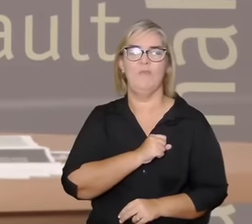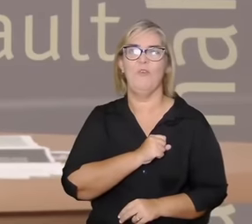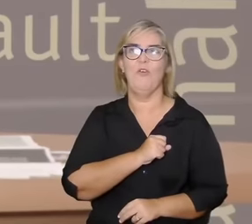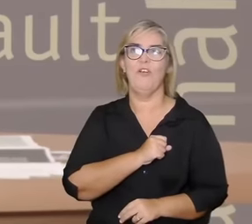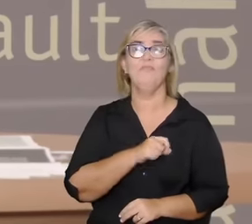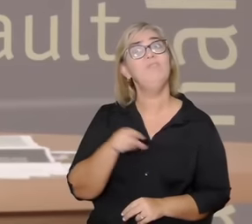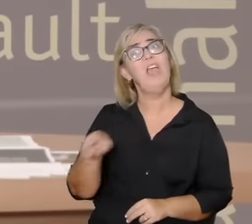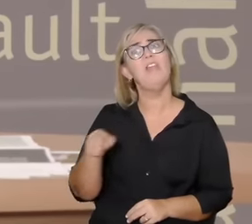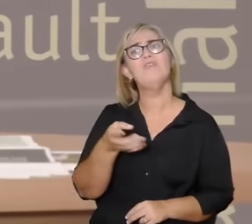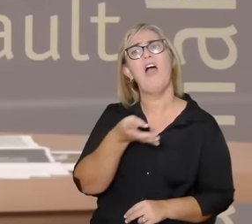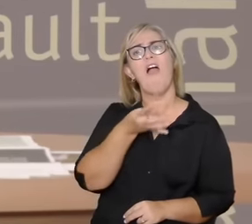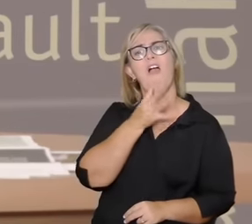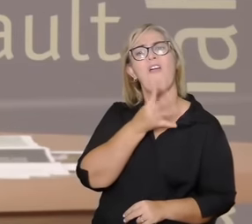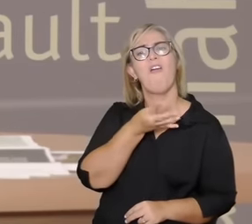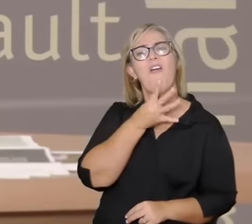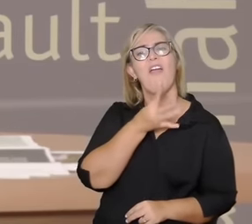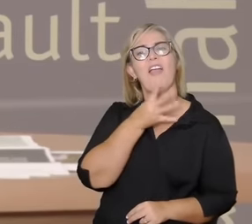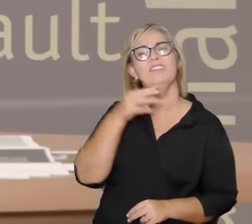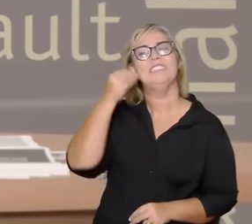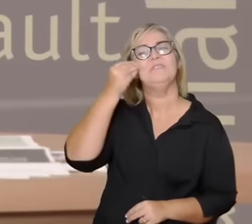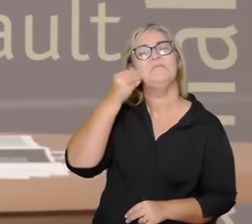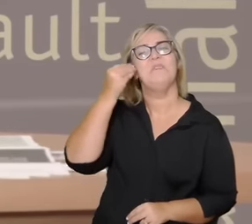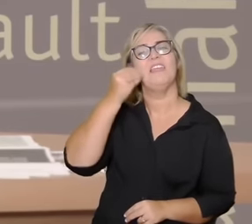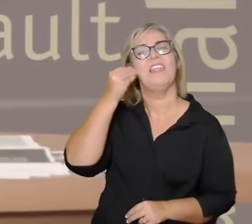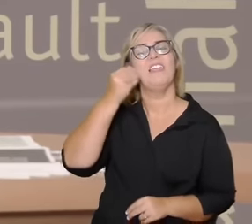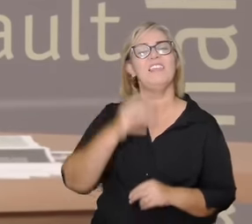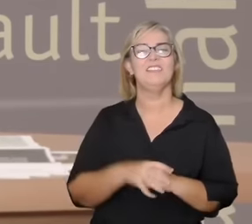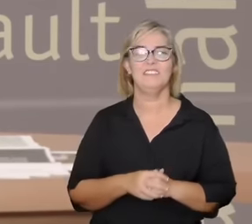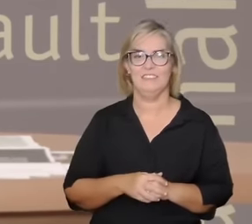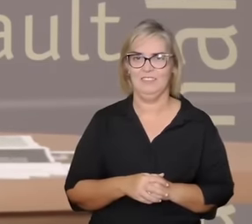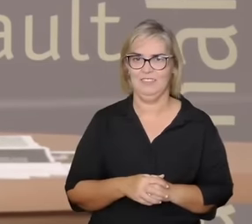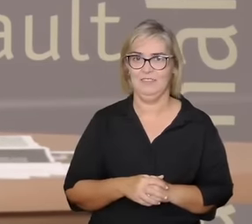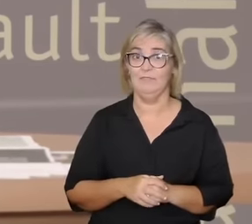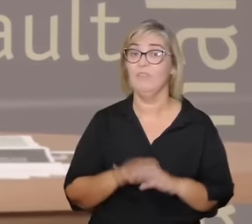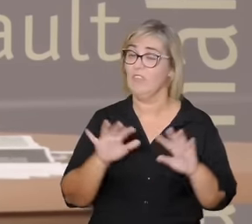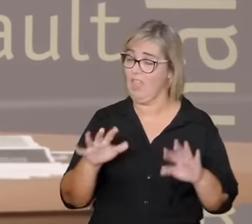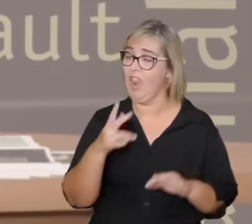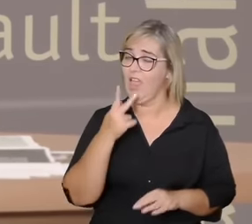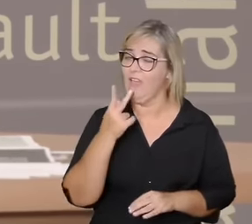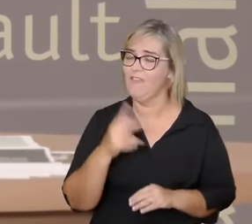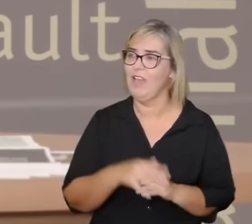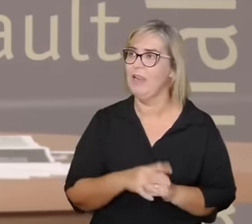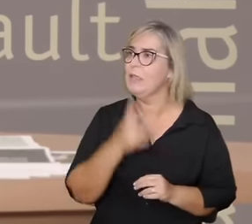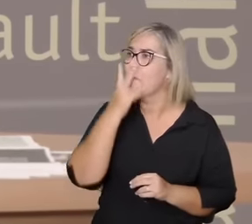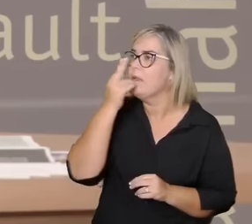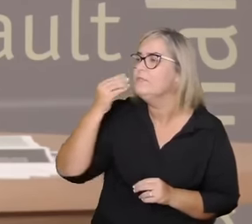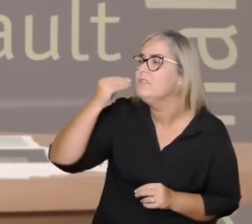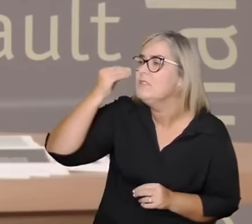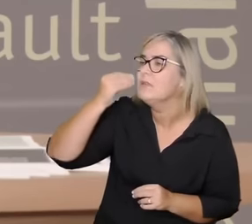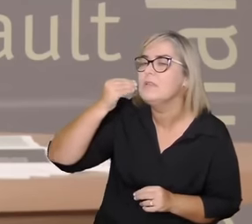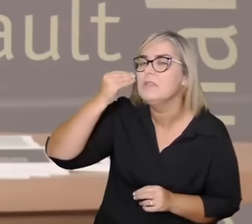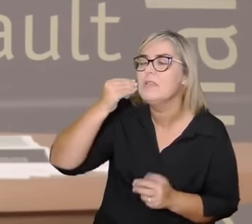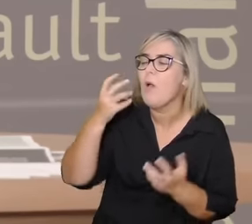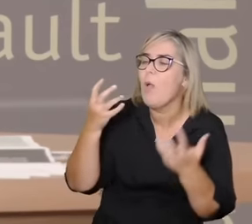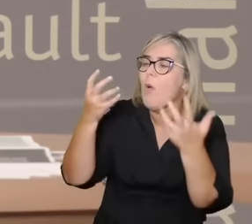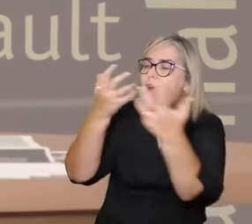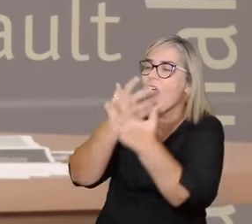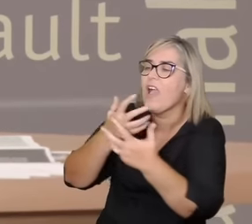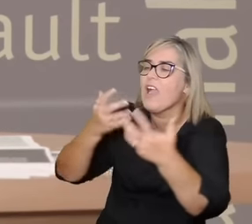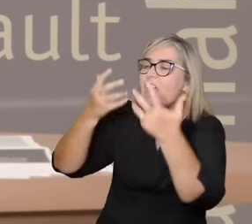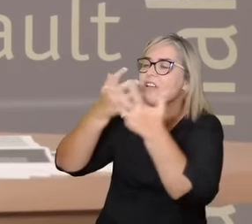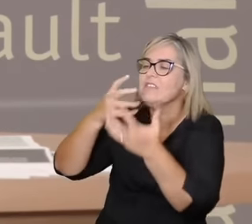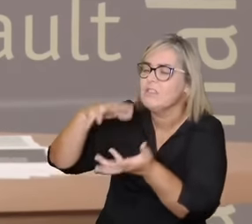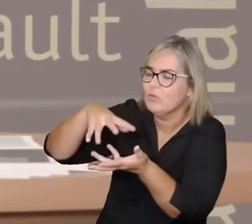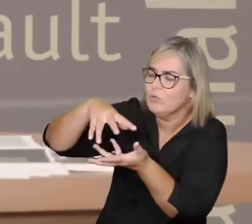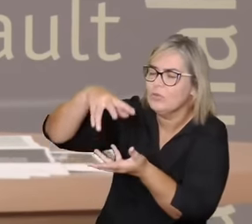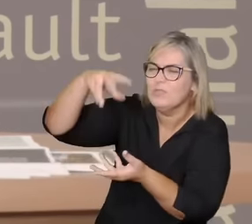e ela vai falar que Intimidade é uma canção do Espírito o que isso quer